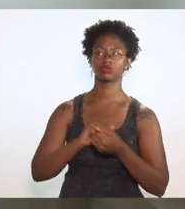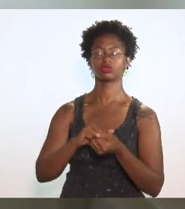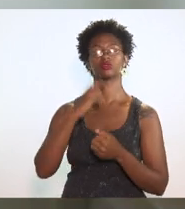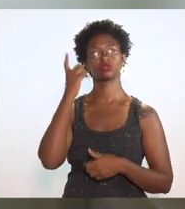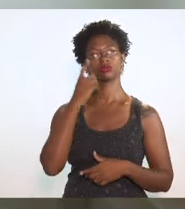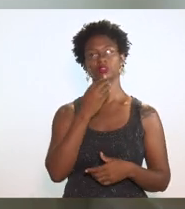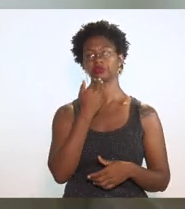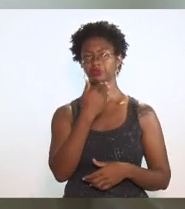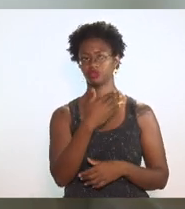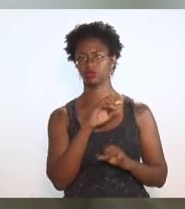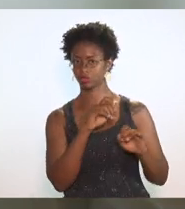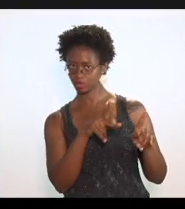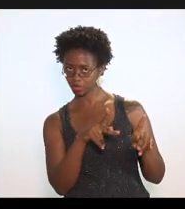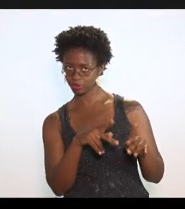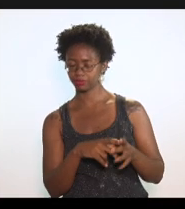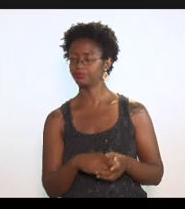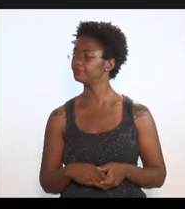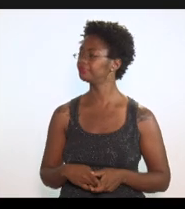Pode ser?